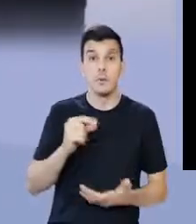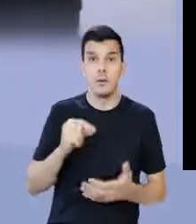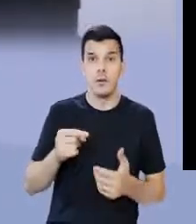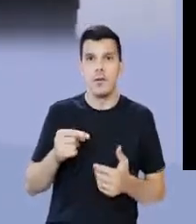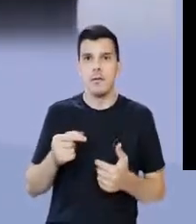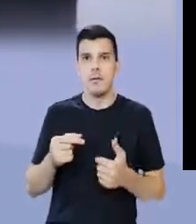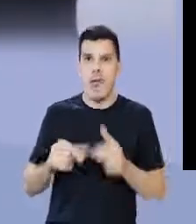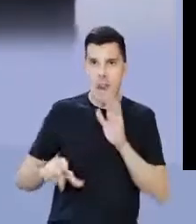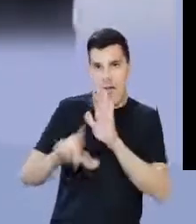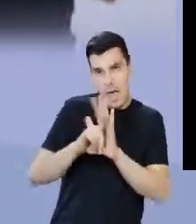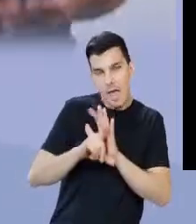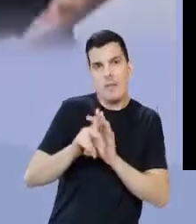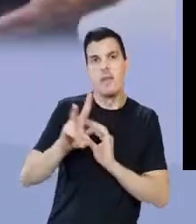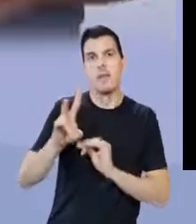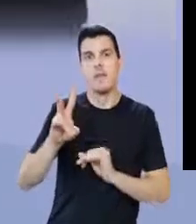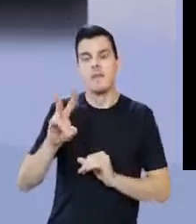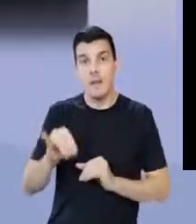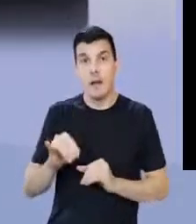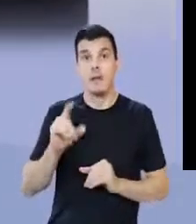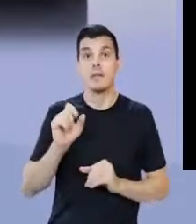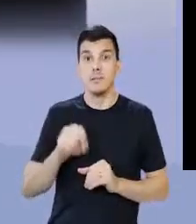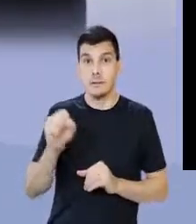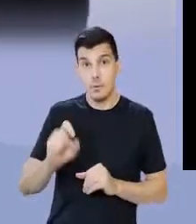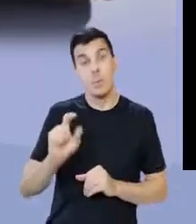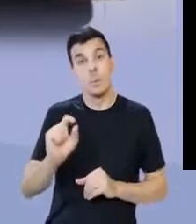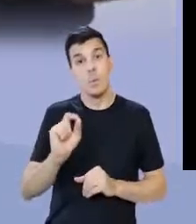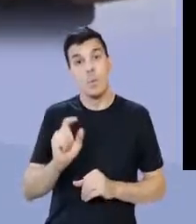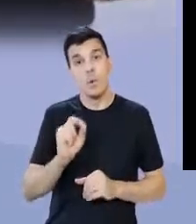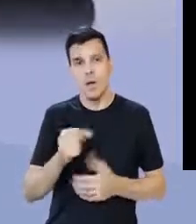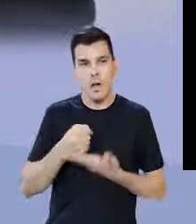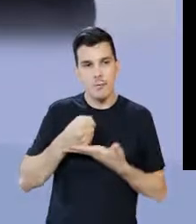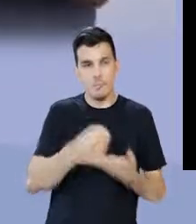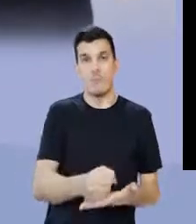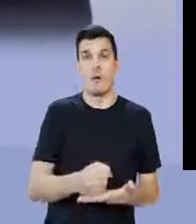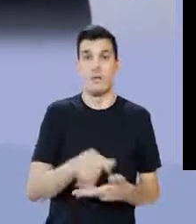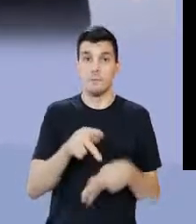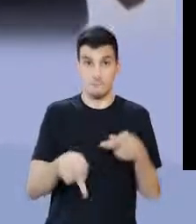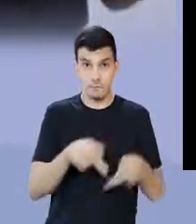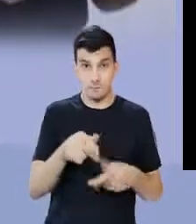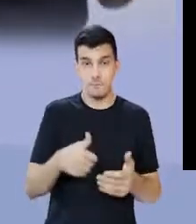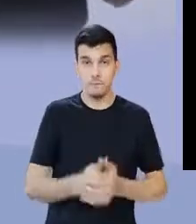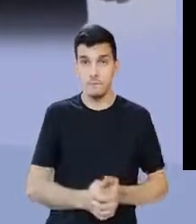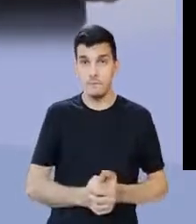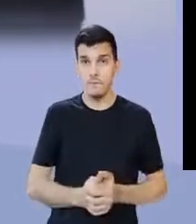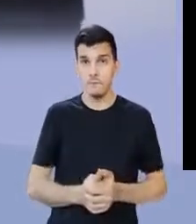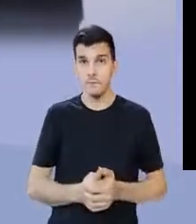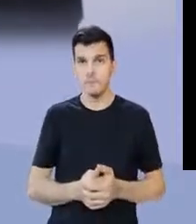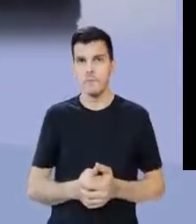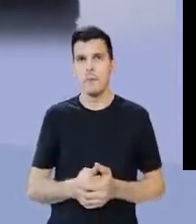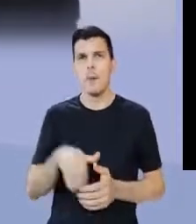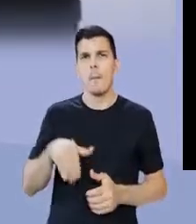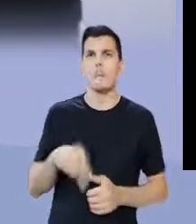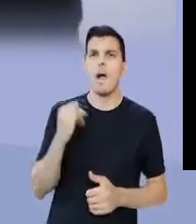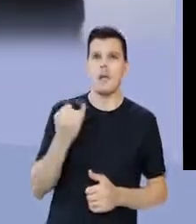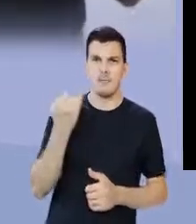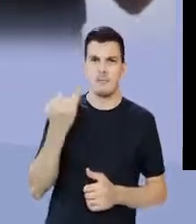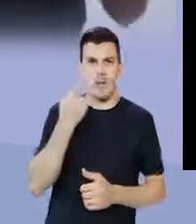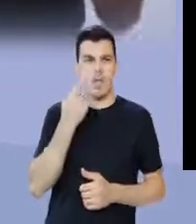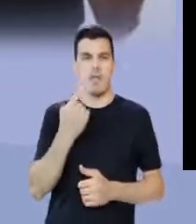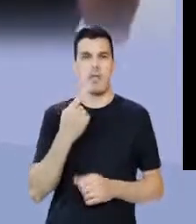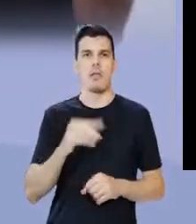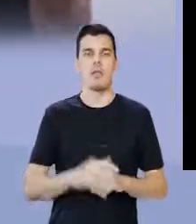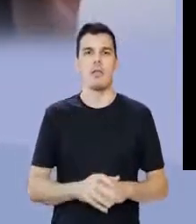surgir umas primeiras leis que vão ser, sim, favoráveis para plebeãos. Eu vou destacar a mais